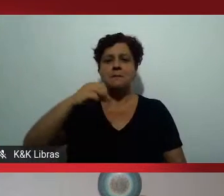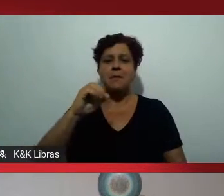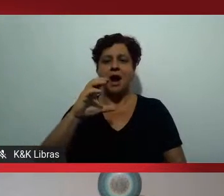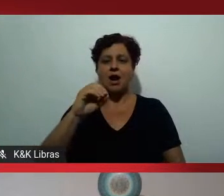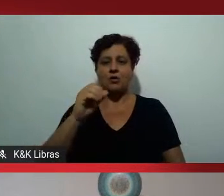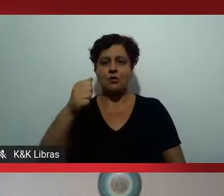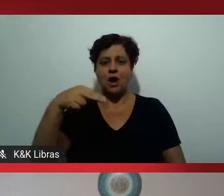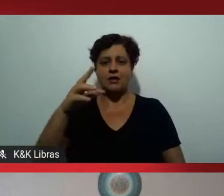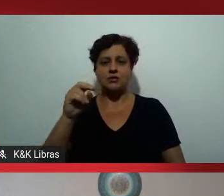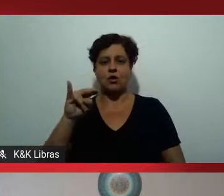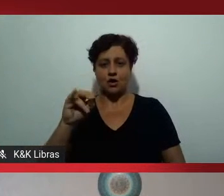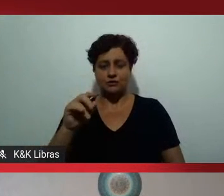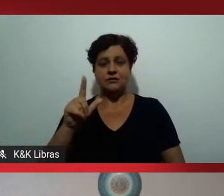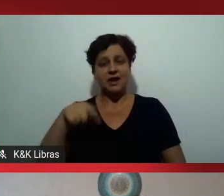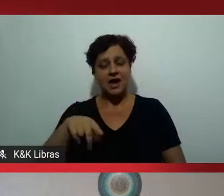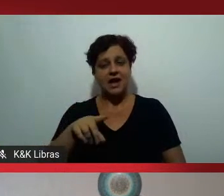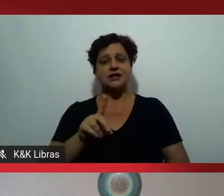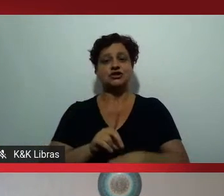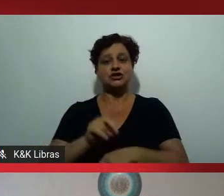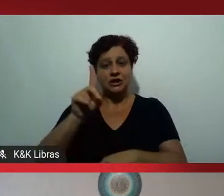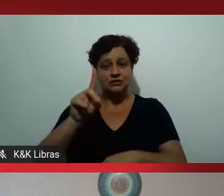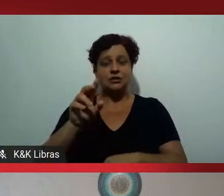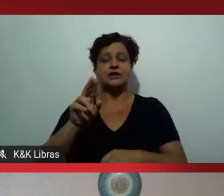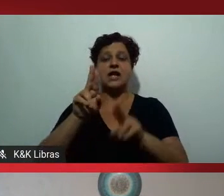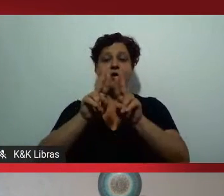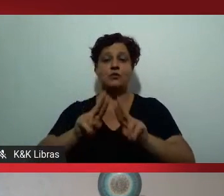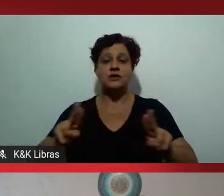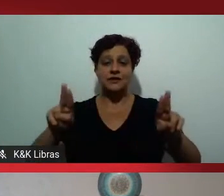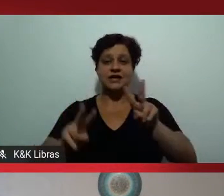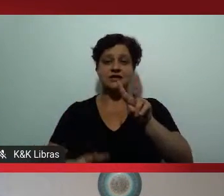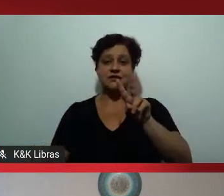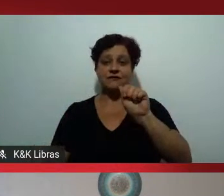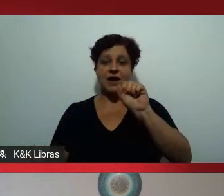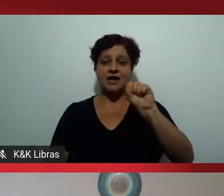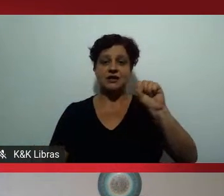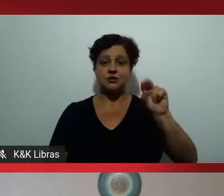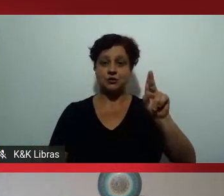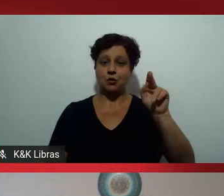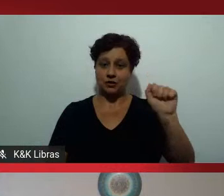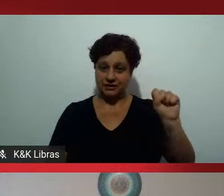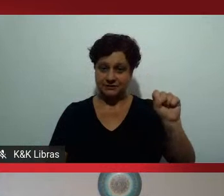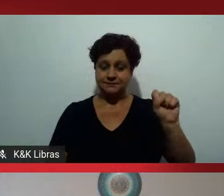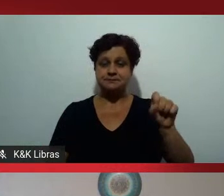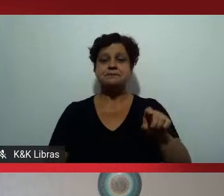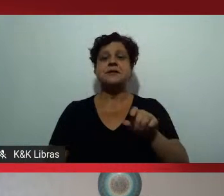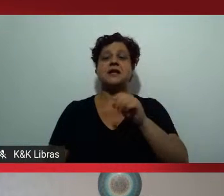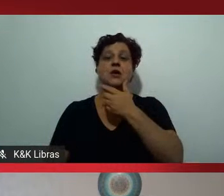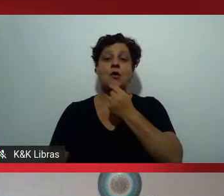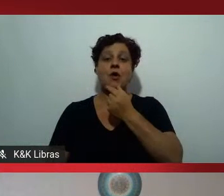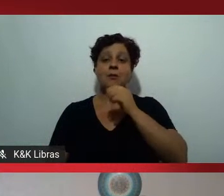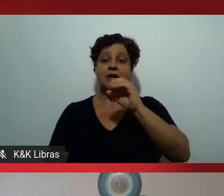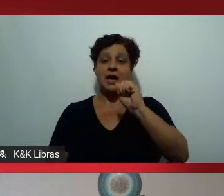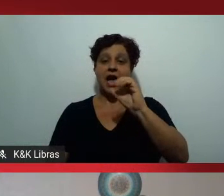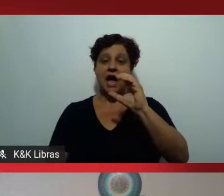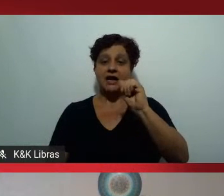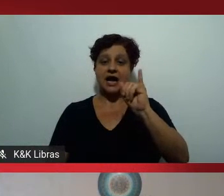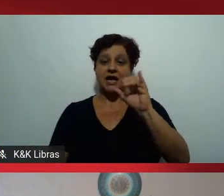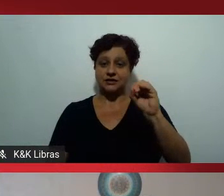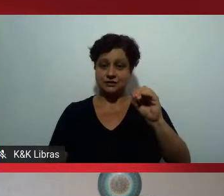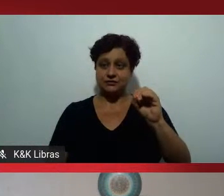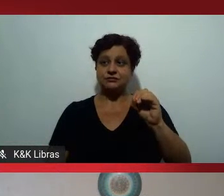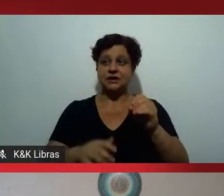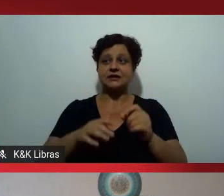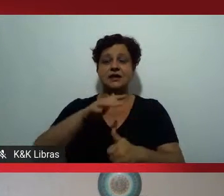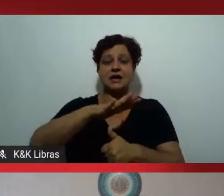reitor da Universidade de Vassouras e a Cássio dos Santos pró-reitor de assuntos comunitários e políticas